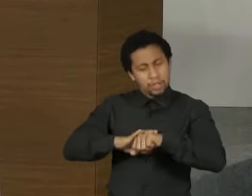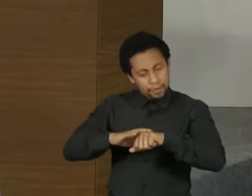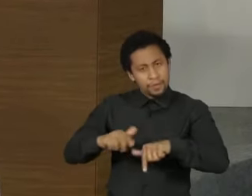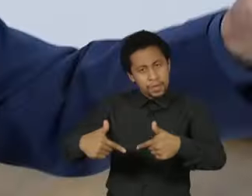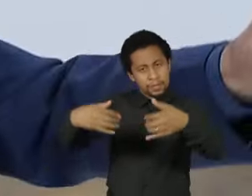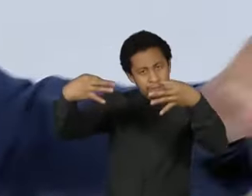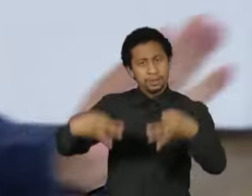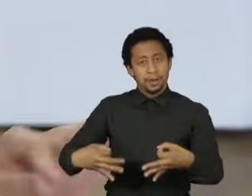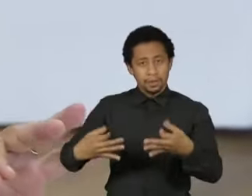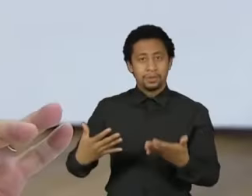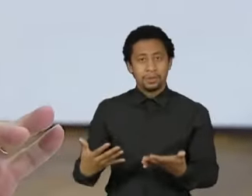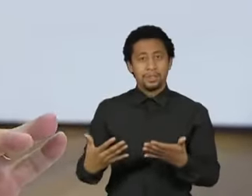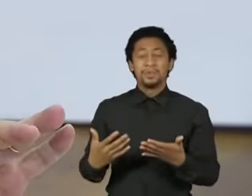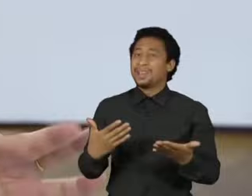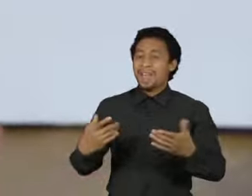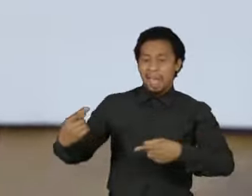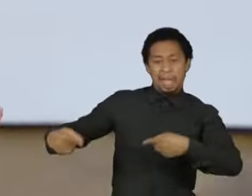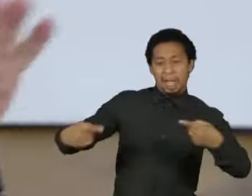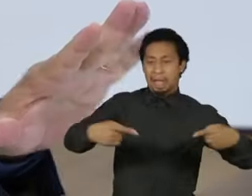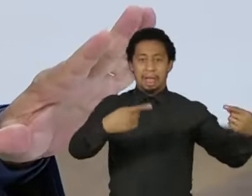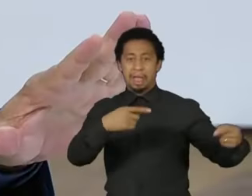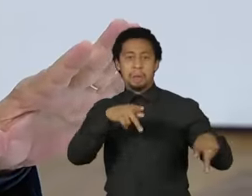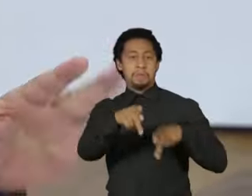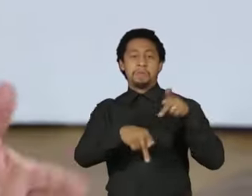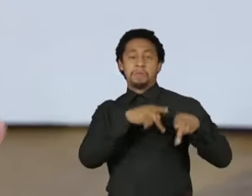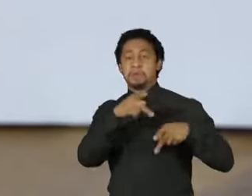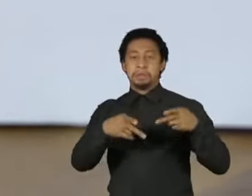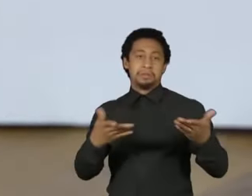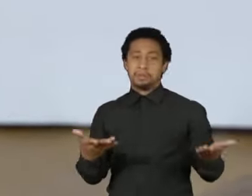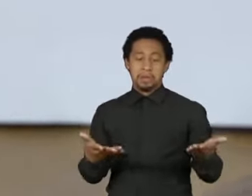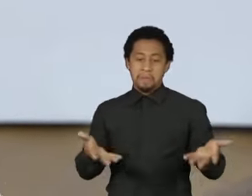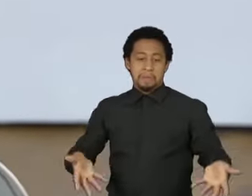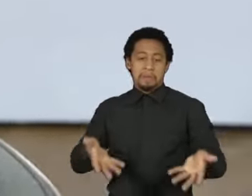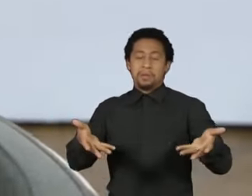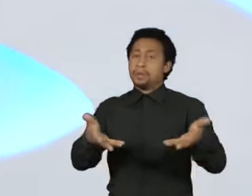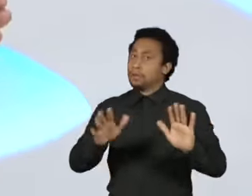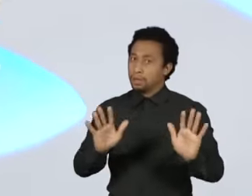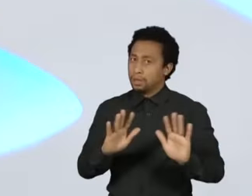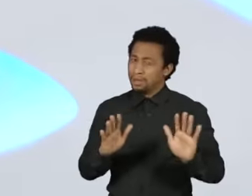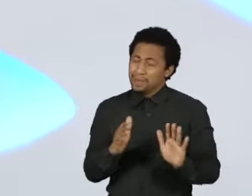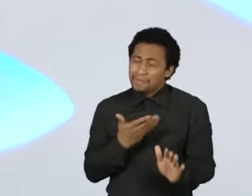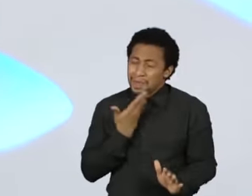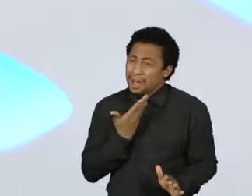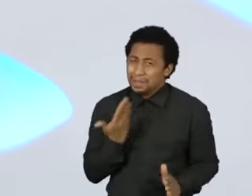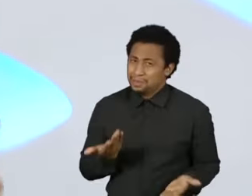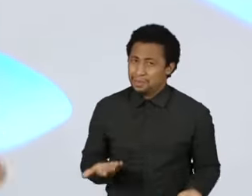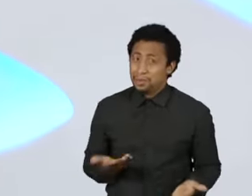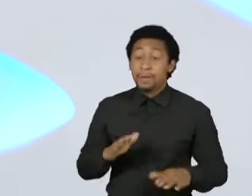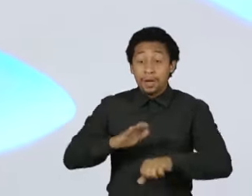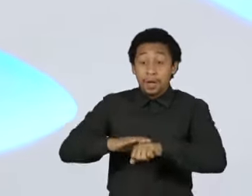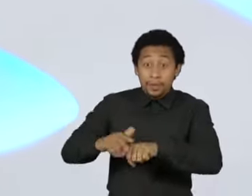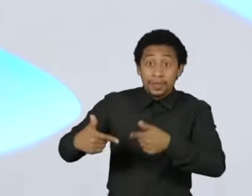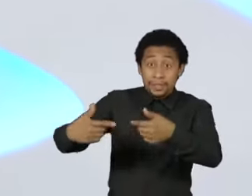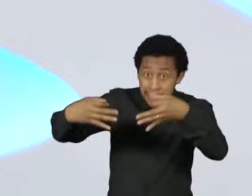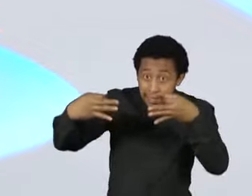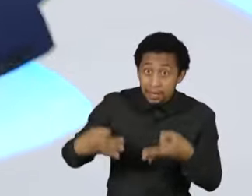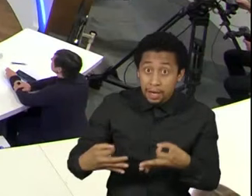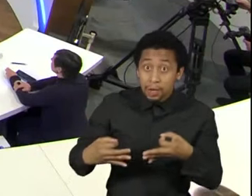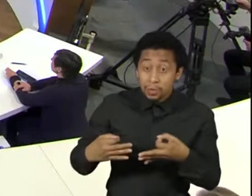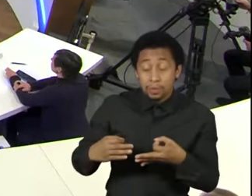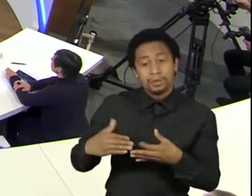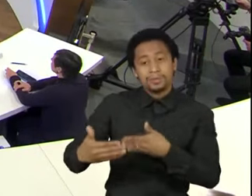demagogia, do populismo barato, é fácil. Fazer o certo produz resultado. Isso nós precisamos